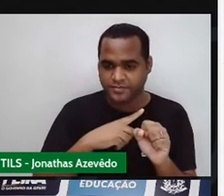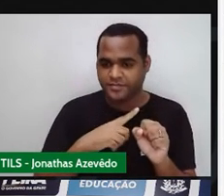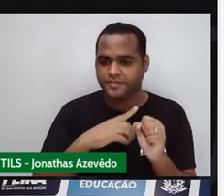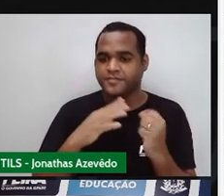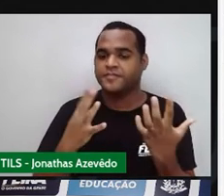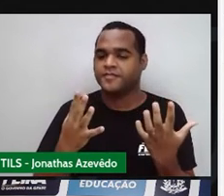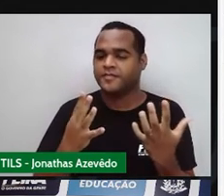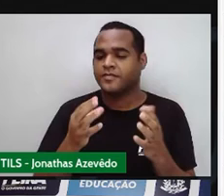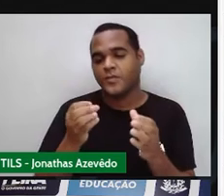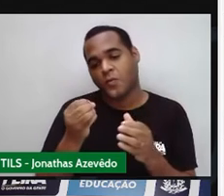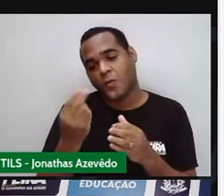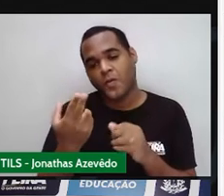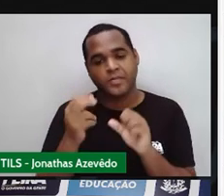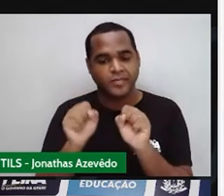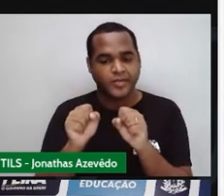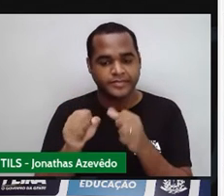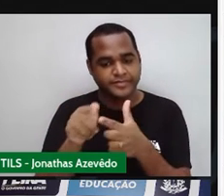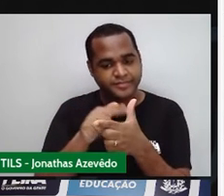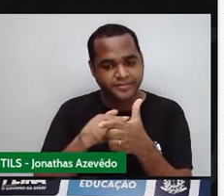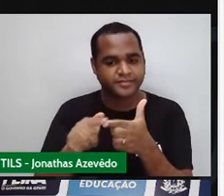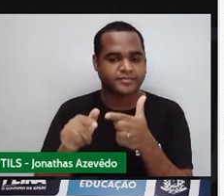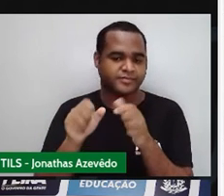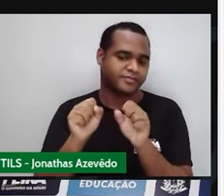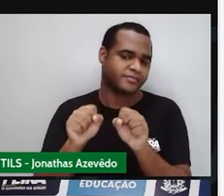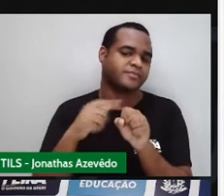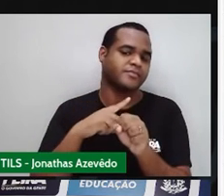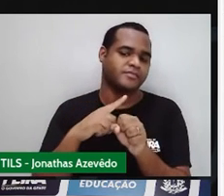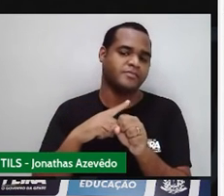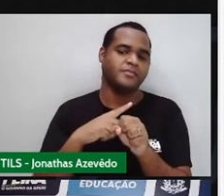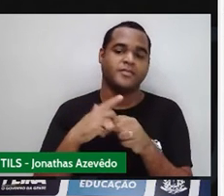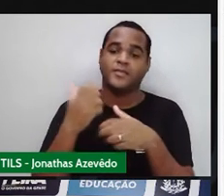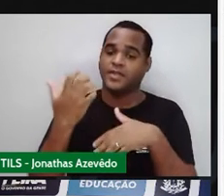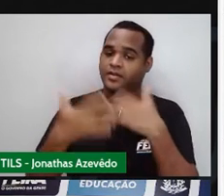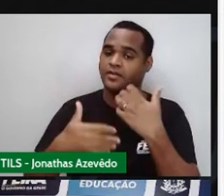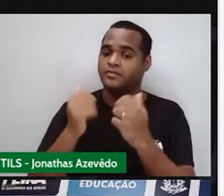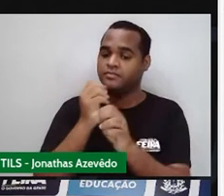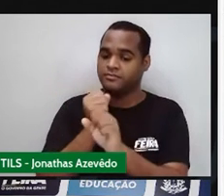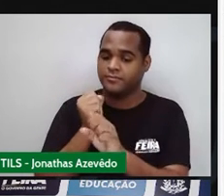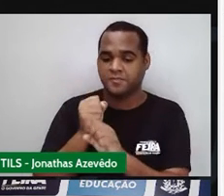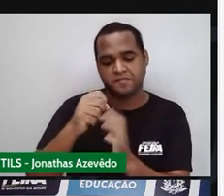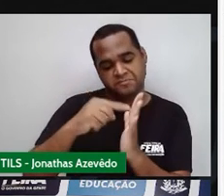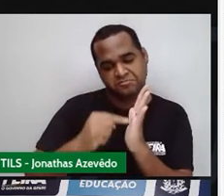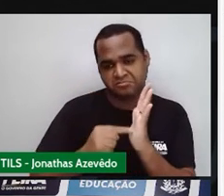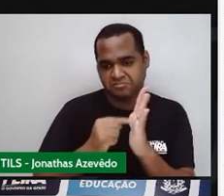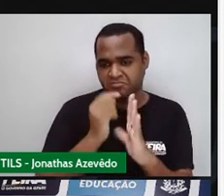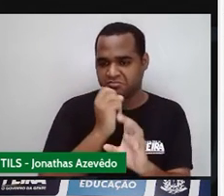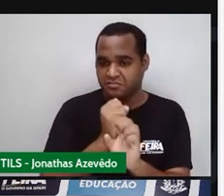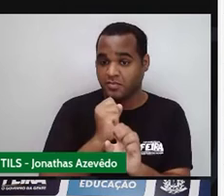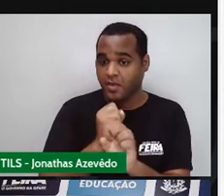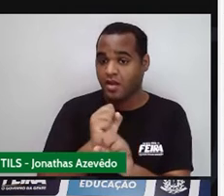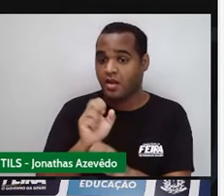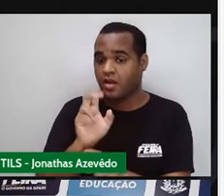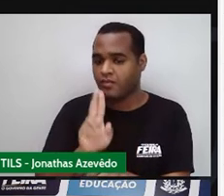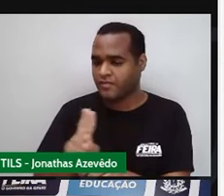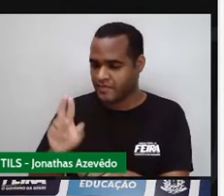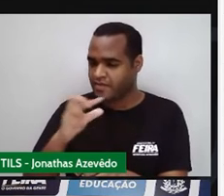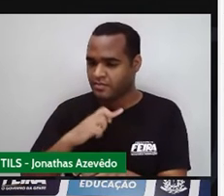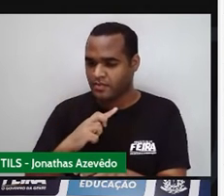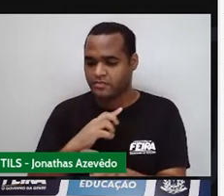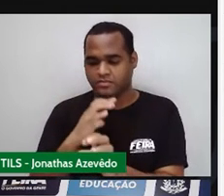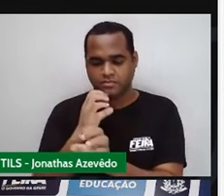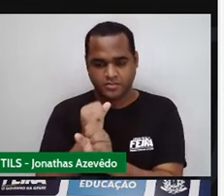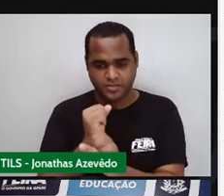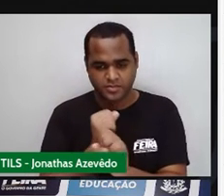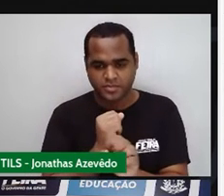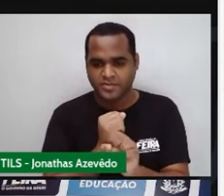né, fazer essa divisãozinha aí com uma calculadora, tá? Eu vou usar uma calculadora aqui, certo?